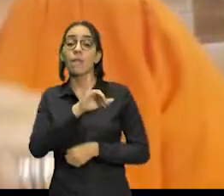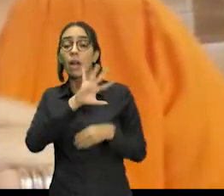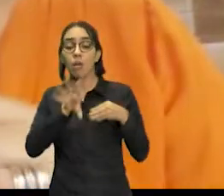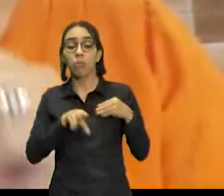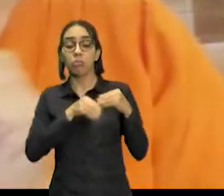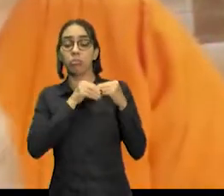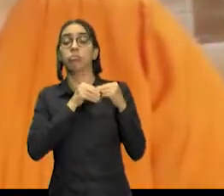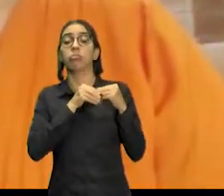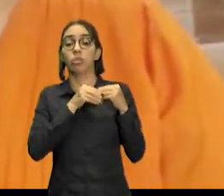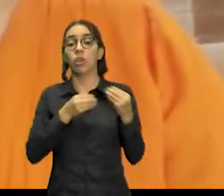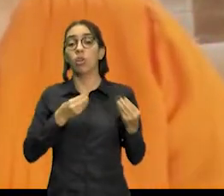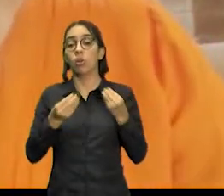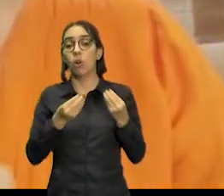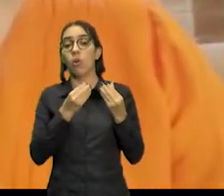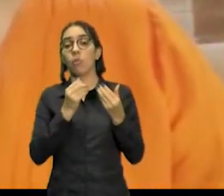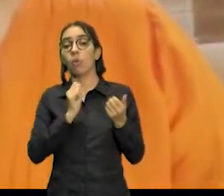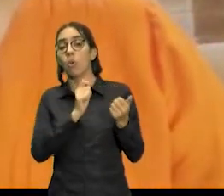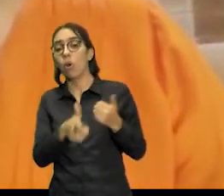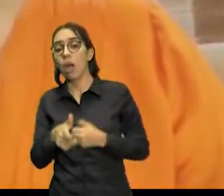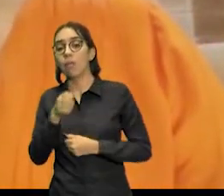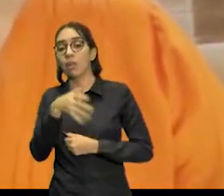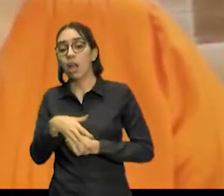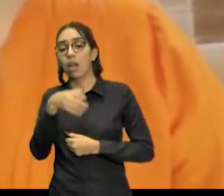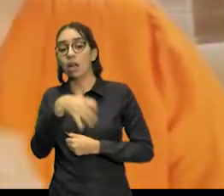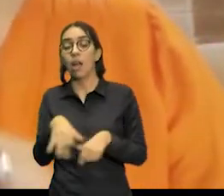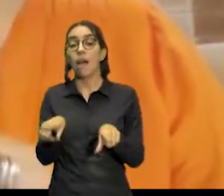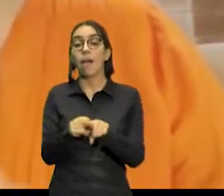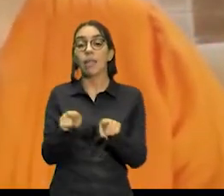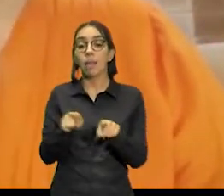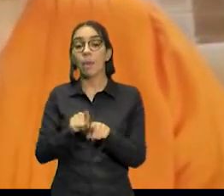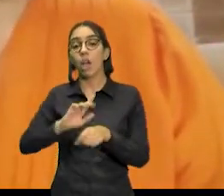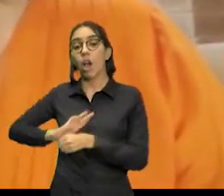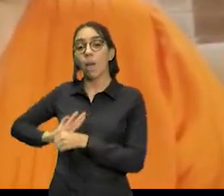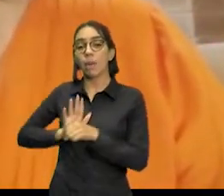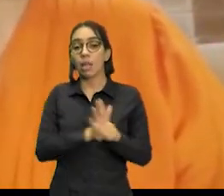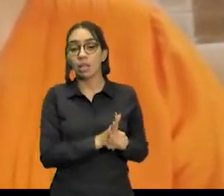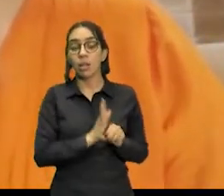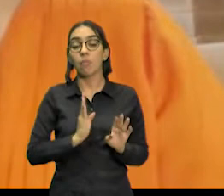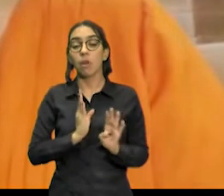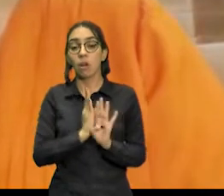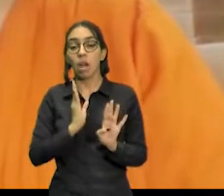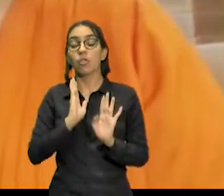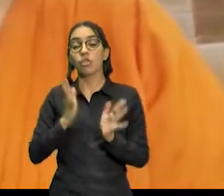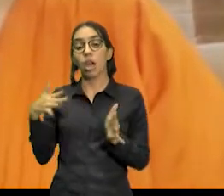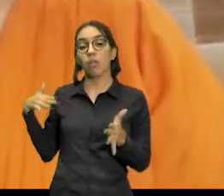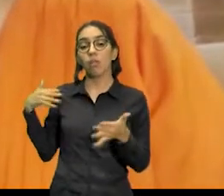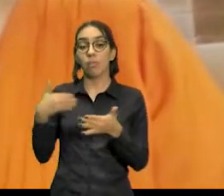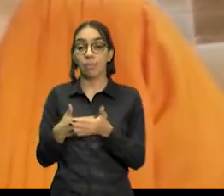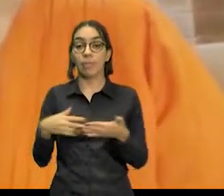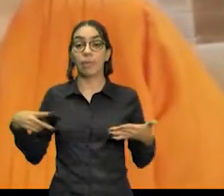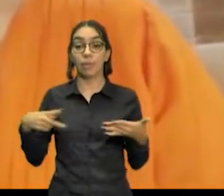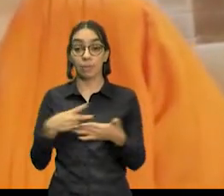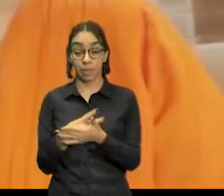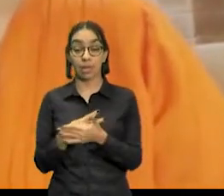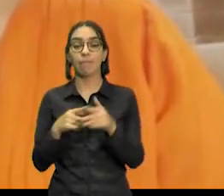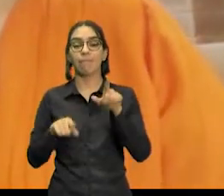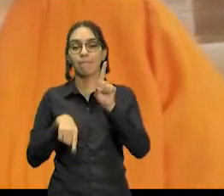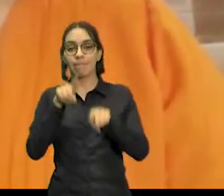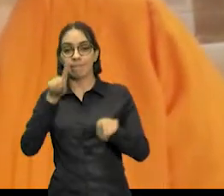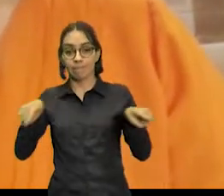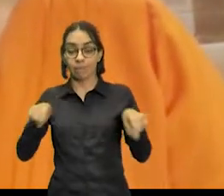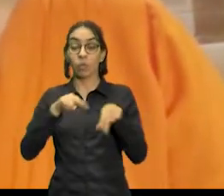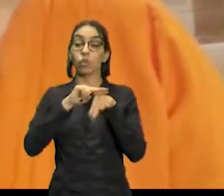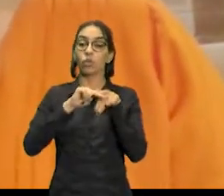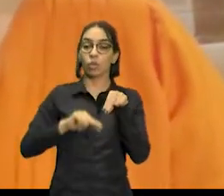bem como reforça sistemas de opressão historicamente construídos que sustentam as desigualdades de gênero.